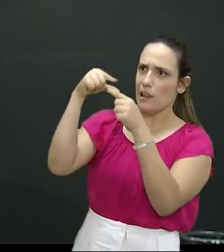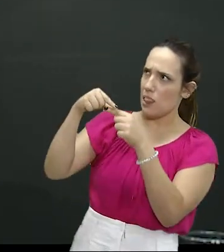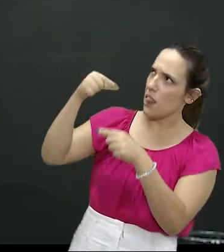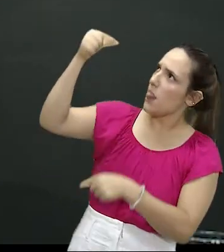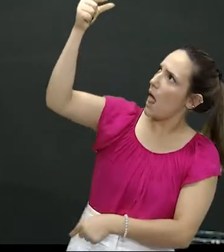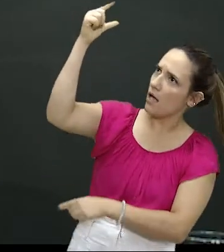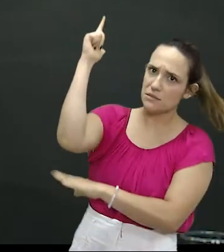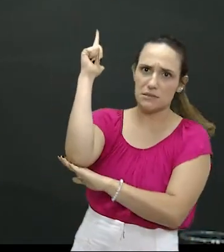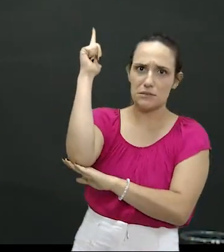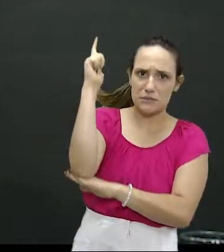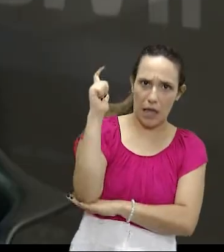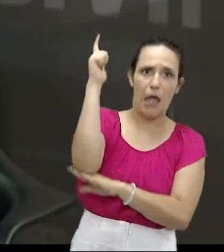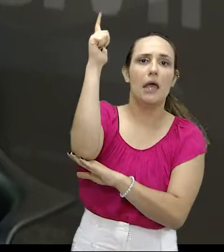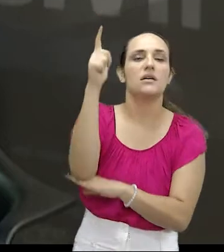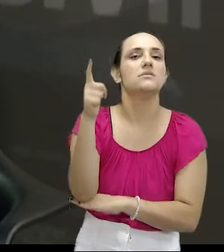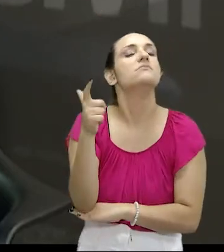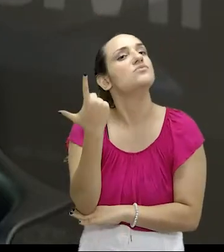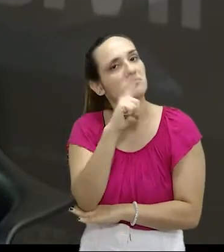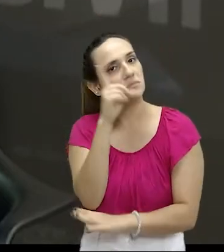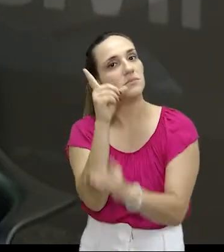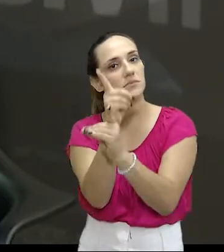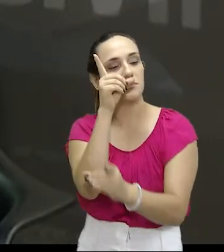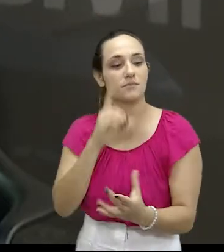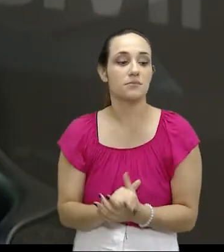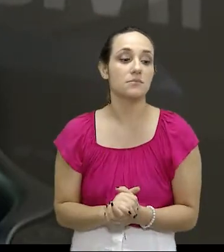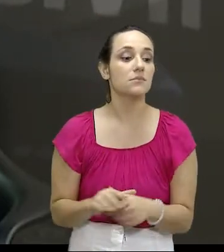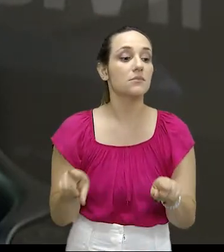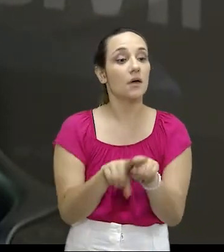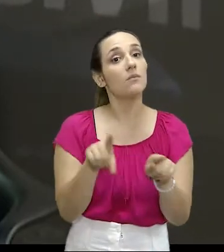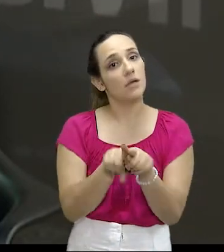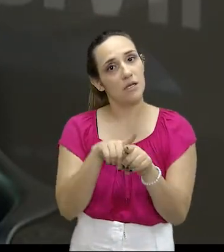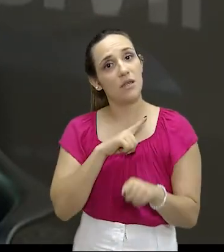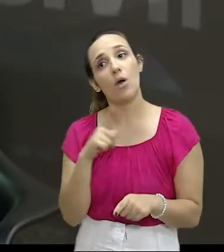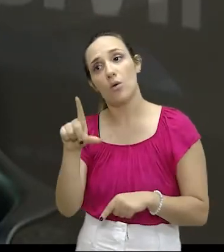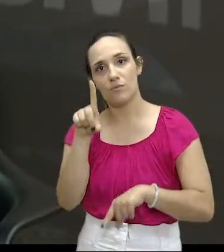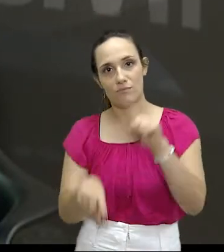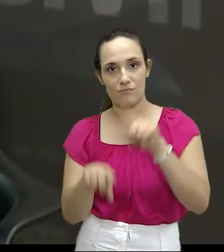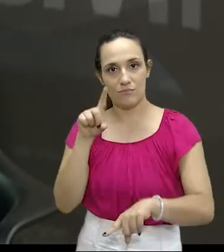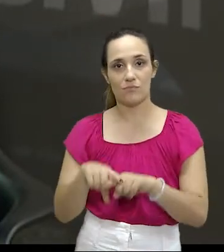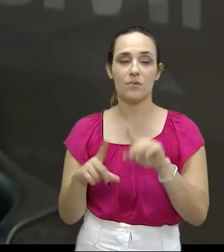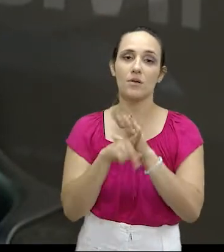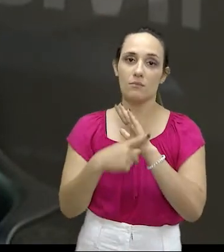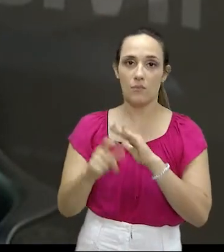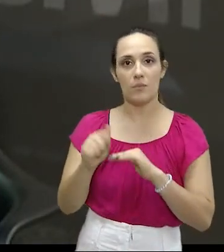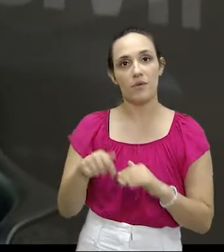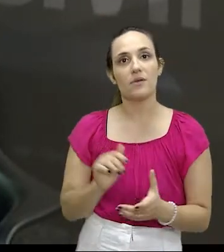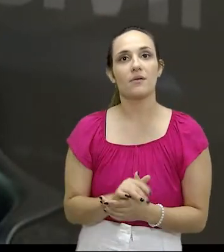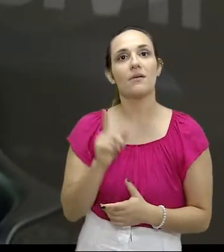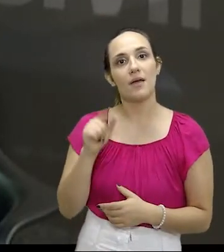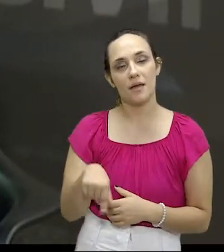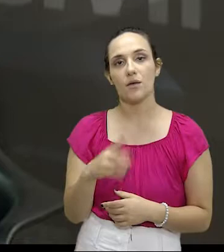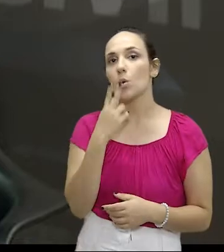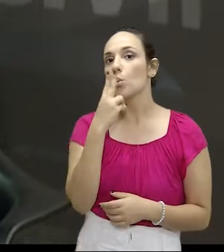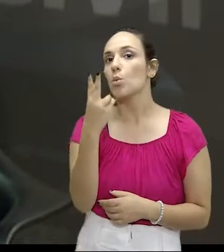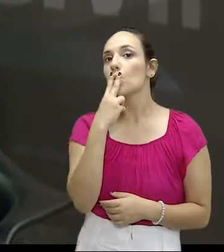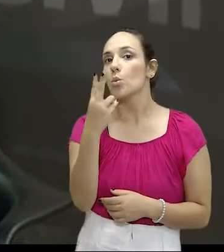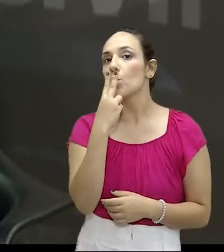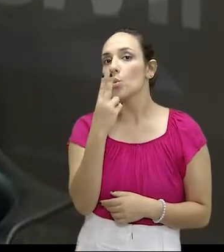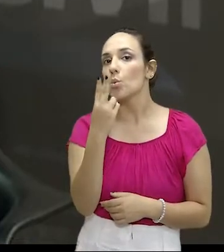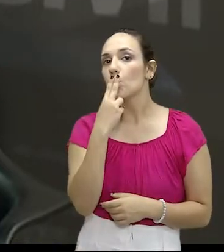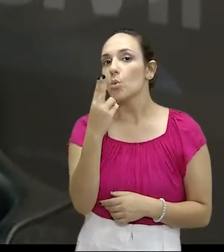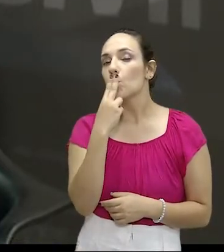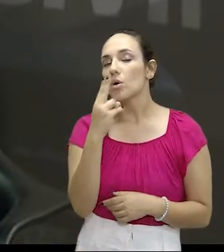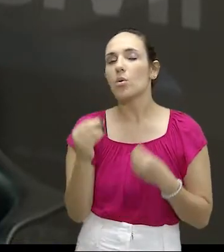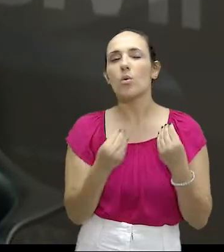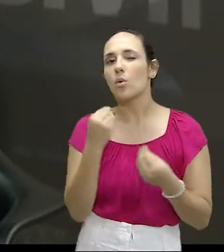trafo de drogas, também pelo porte. Doutor, outro produto trazido para o Brasil pelos contrabandistas é o cigarro. Como que foi a